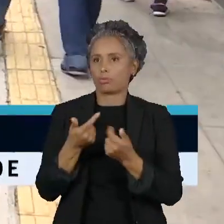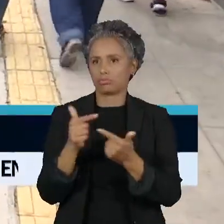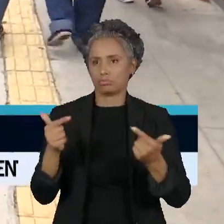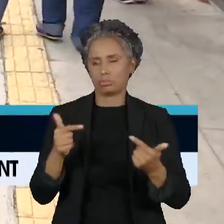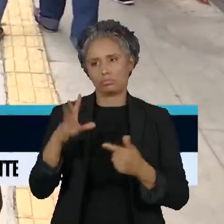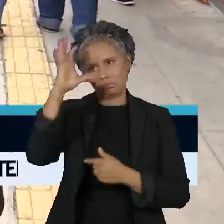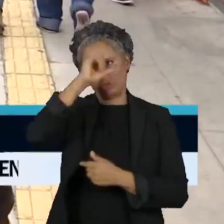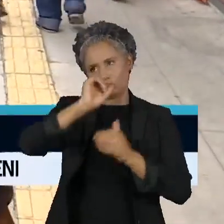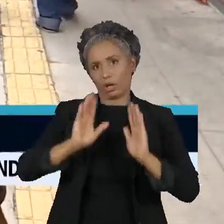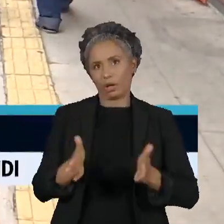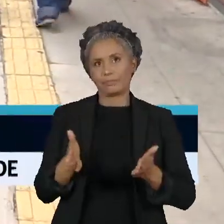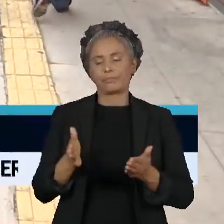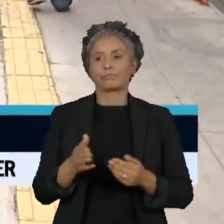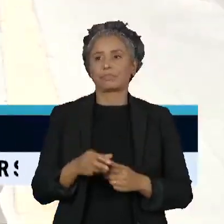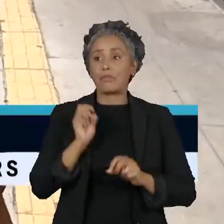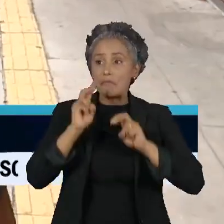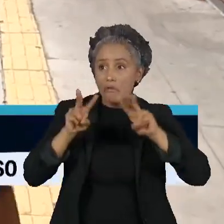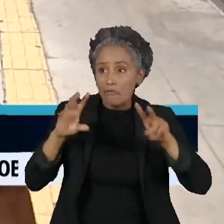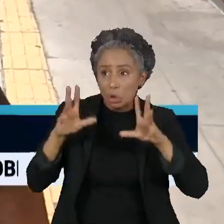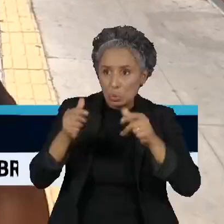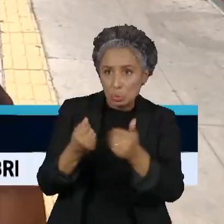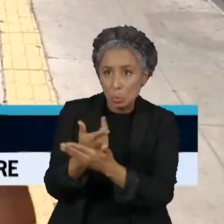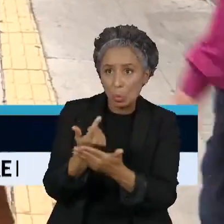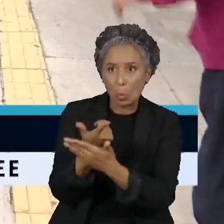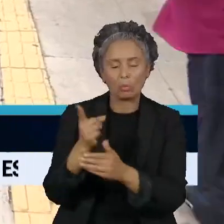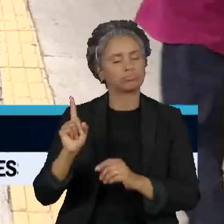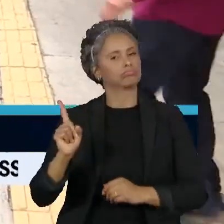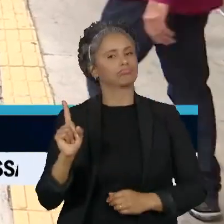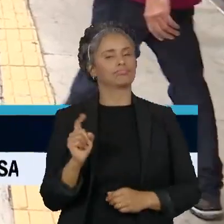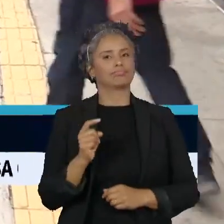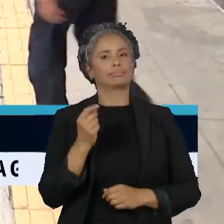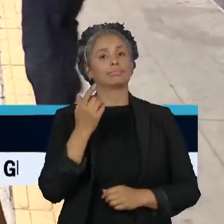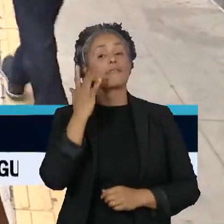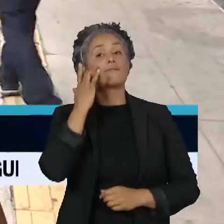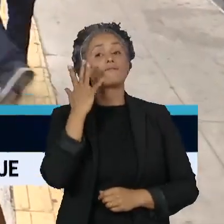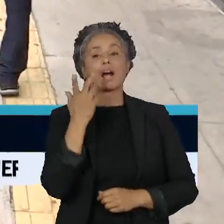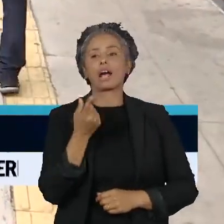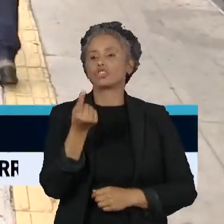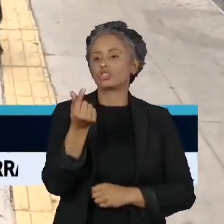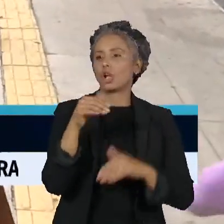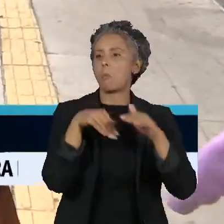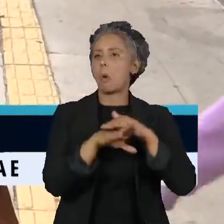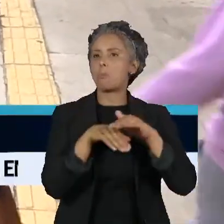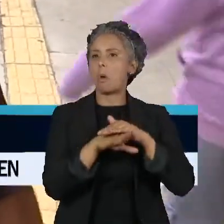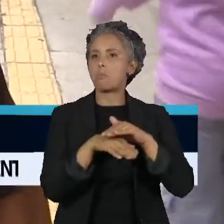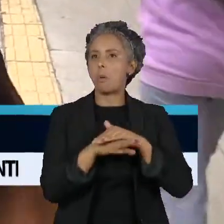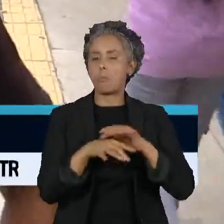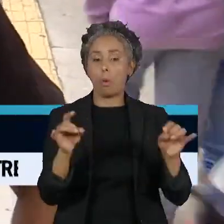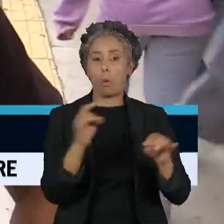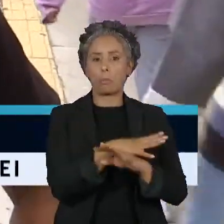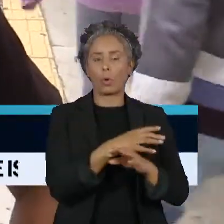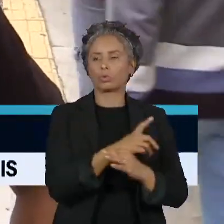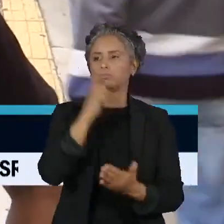tudo aquilo que você vê, você pode comprar. Às vezes é mais fácil você ajuntar um pouco do dinheiro e comprar até à vista, se você puder.